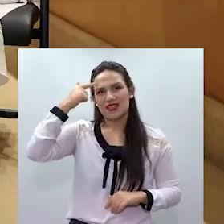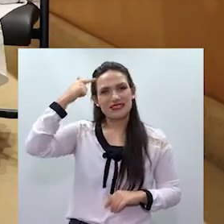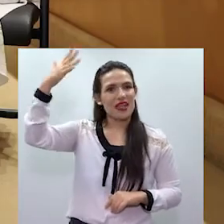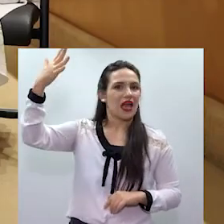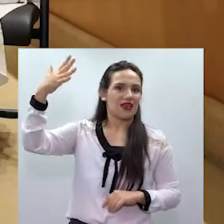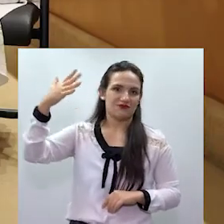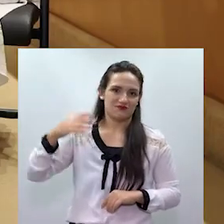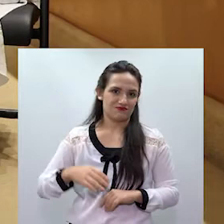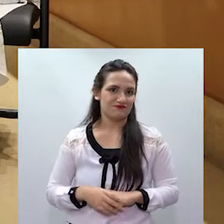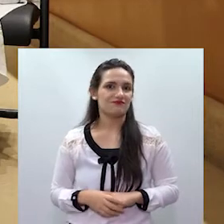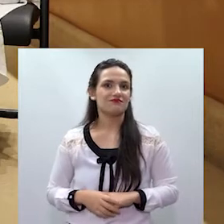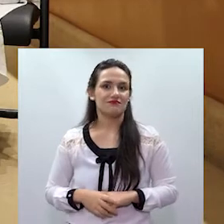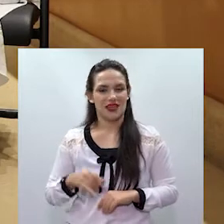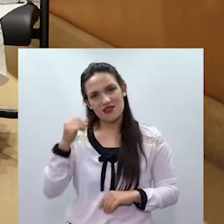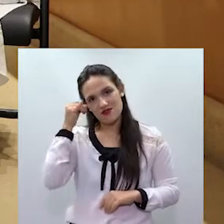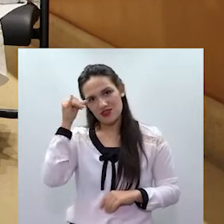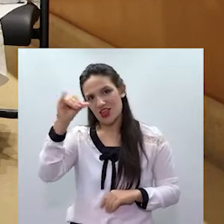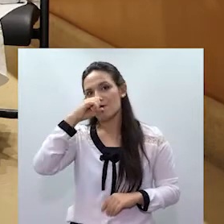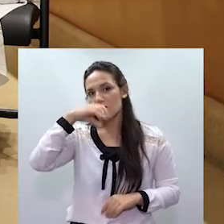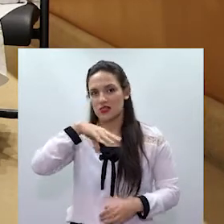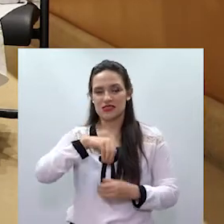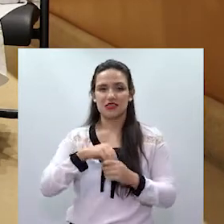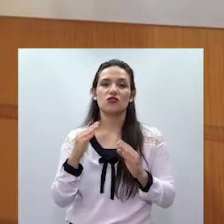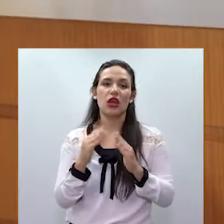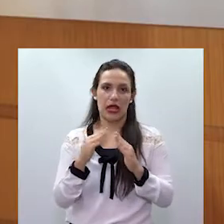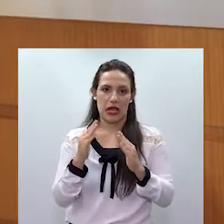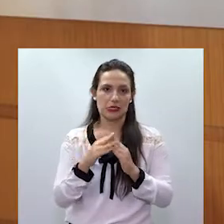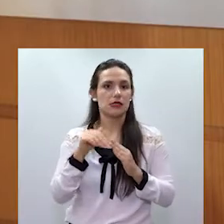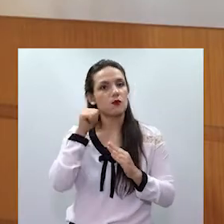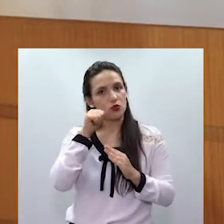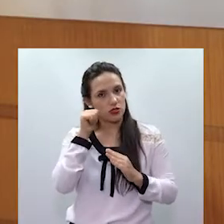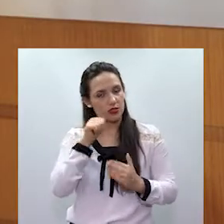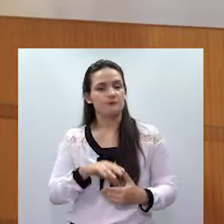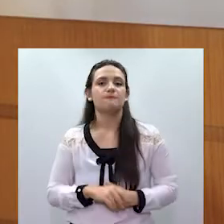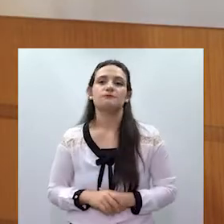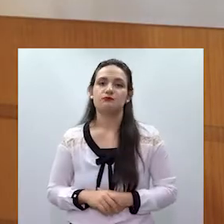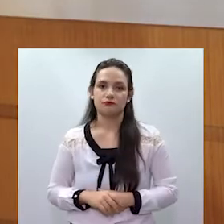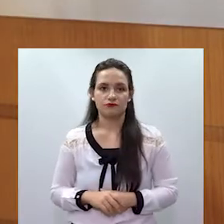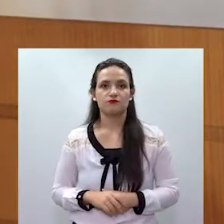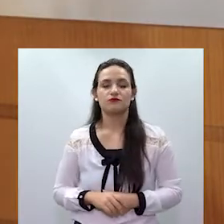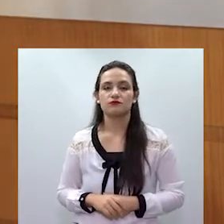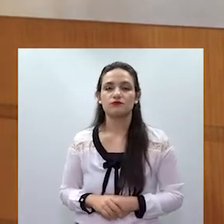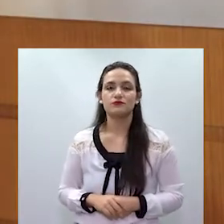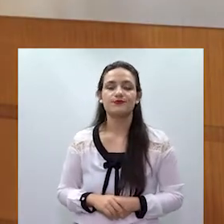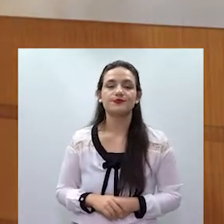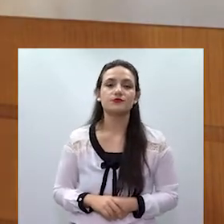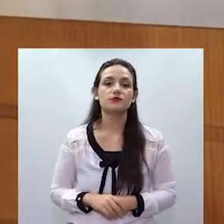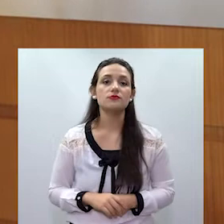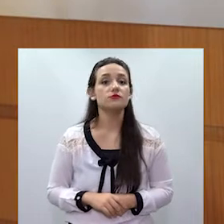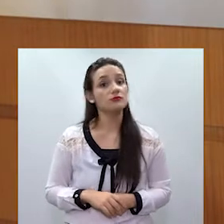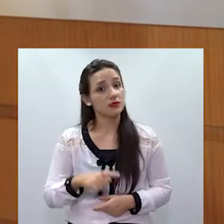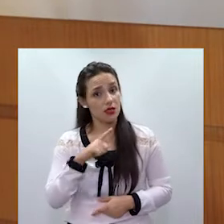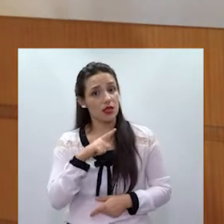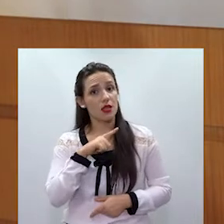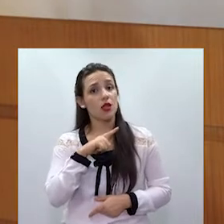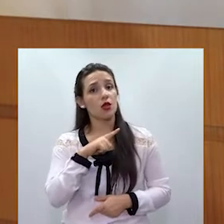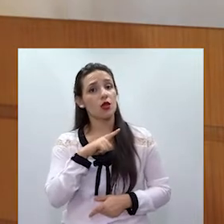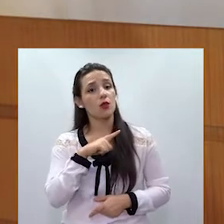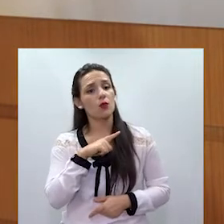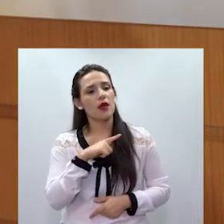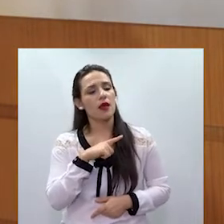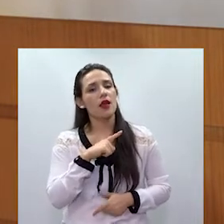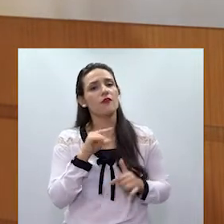melhor ideia inovadora no combate à prevenção à violência doméstica e familiar contra a mulher. E um dado muito bacana que nós